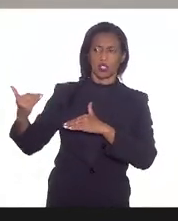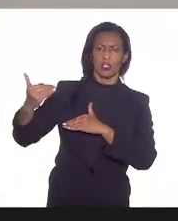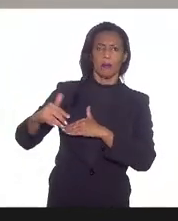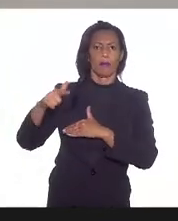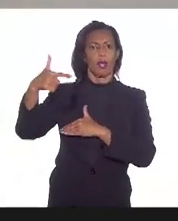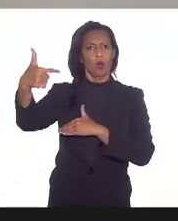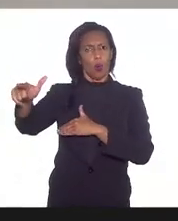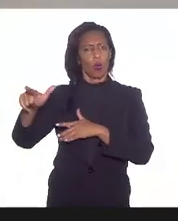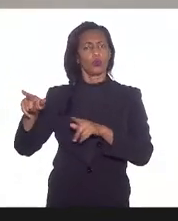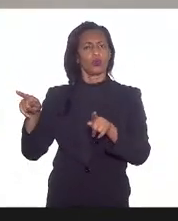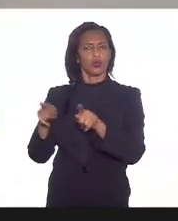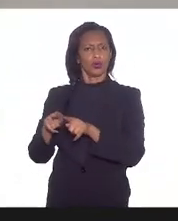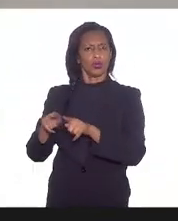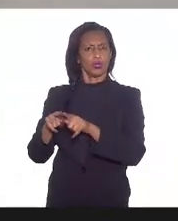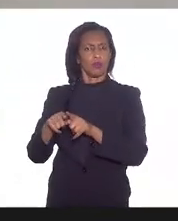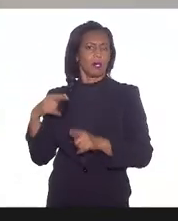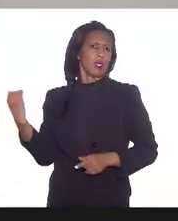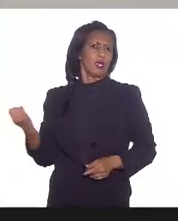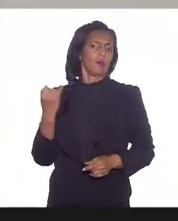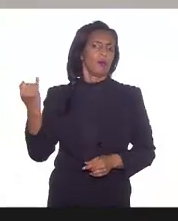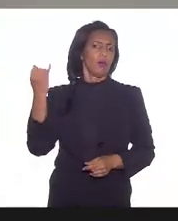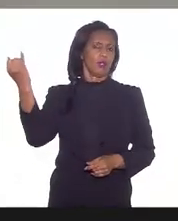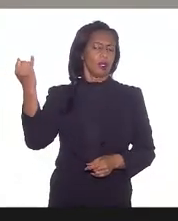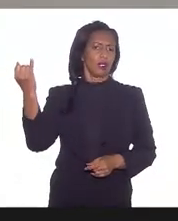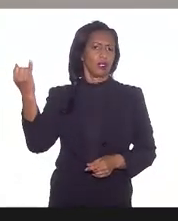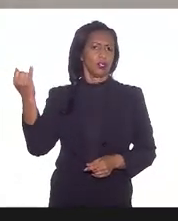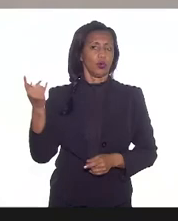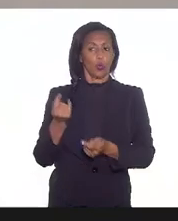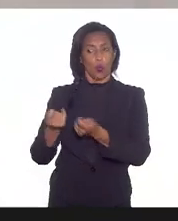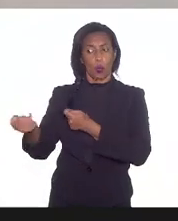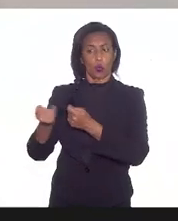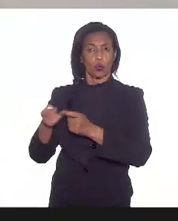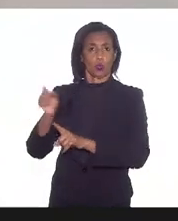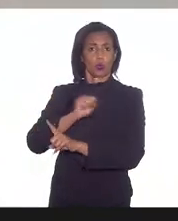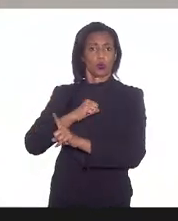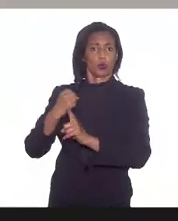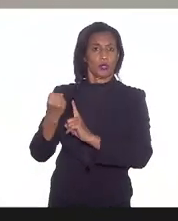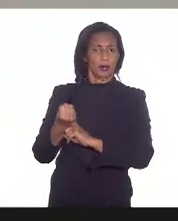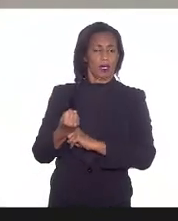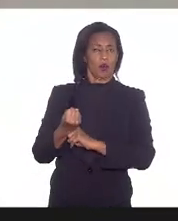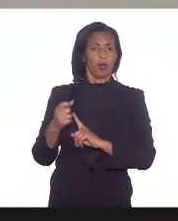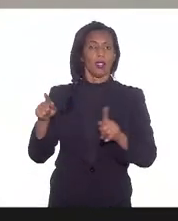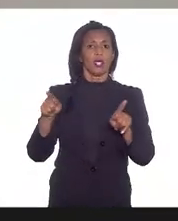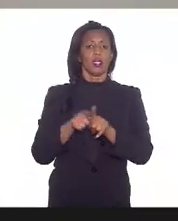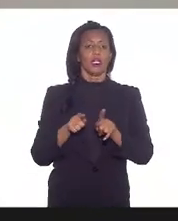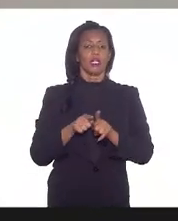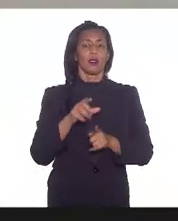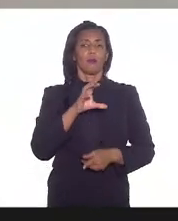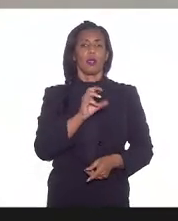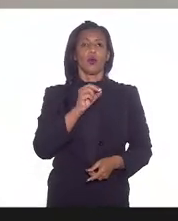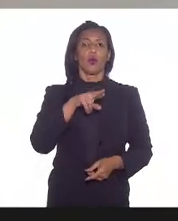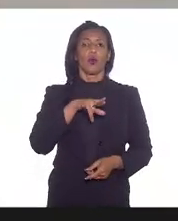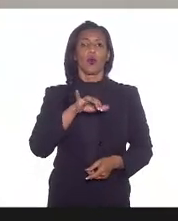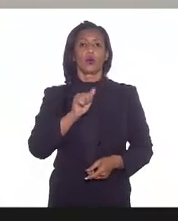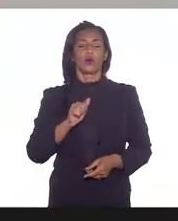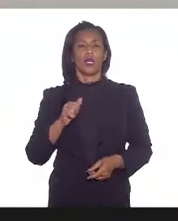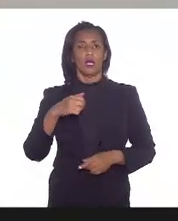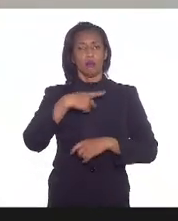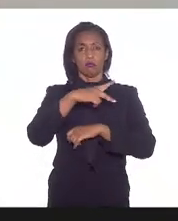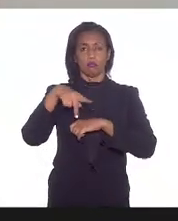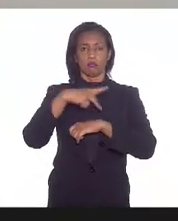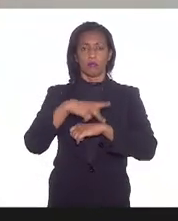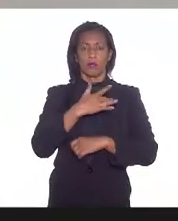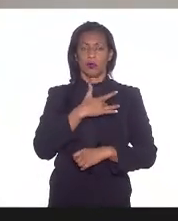importantíssimas no sistema único de saúde que são as instâncias de controle social e levar em conta também a posição do Conselho Nacional de Saúde na hora de definir